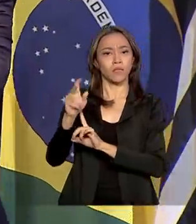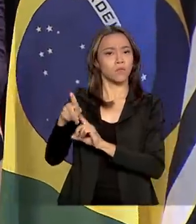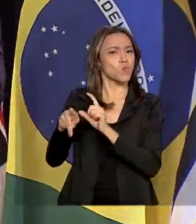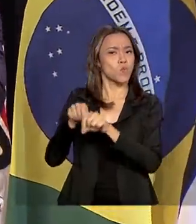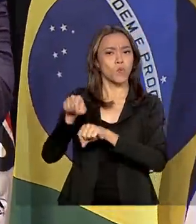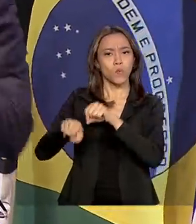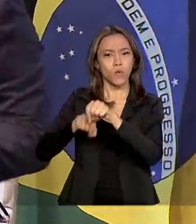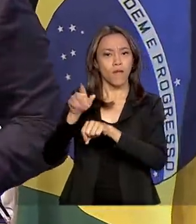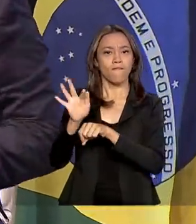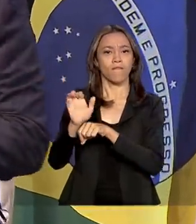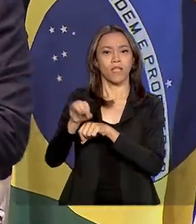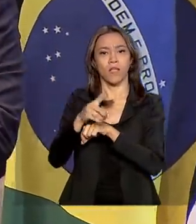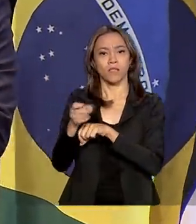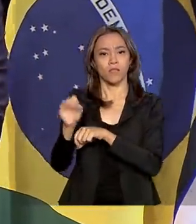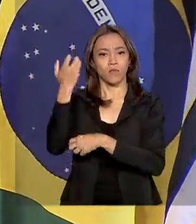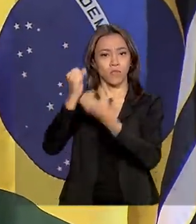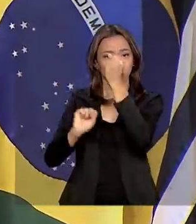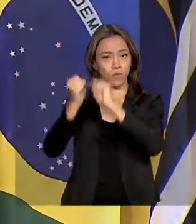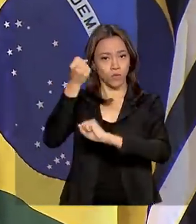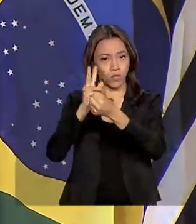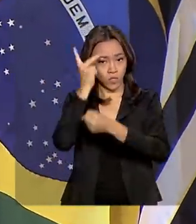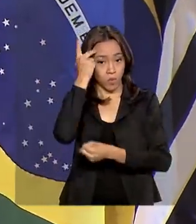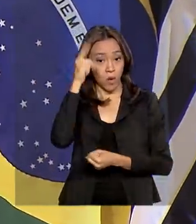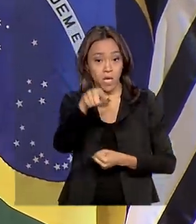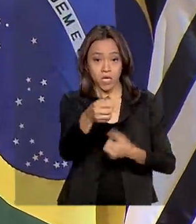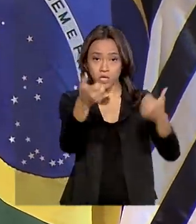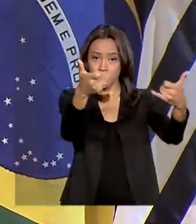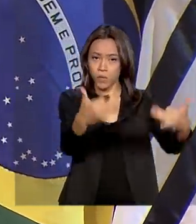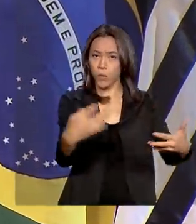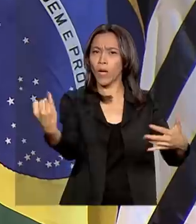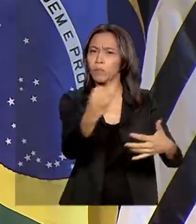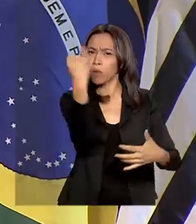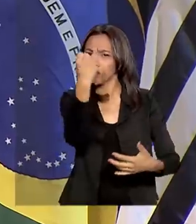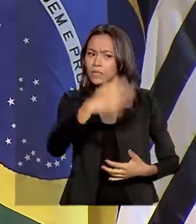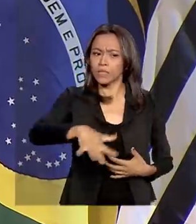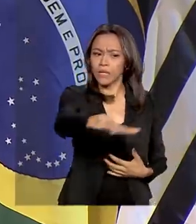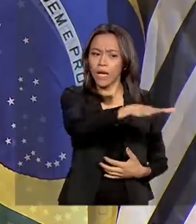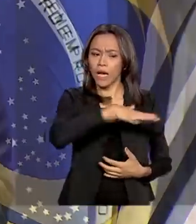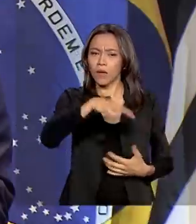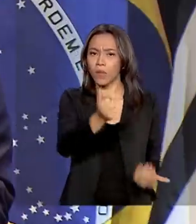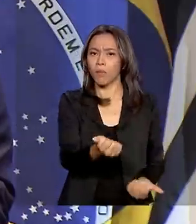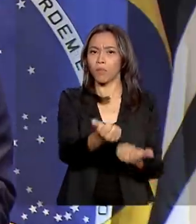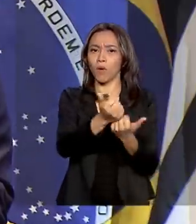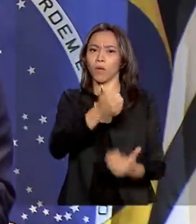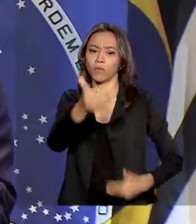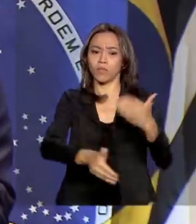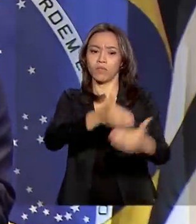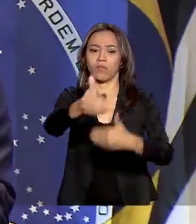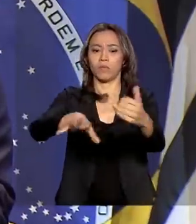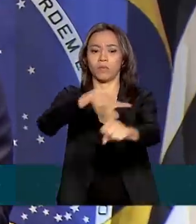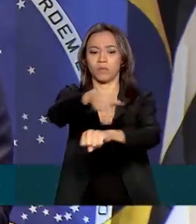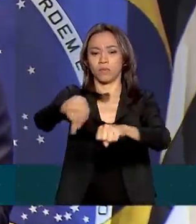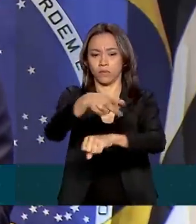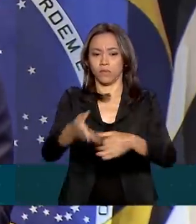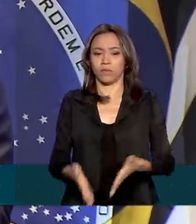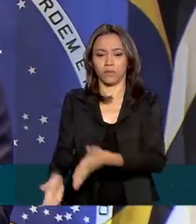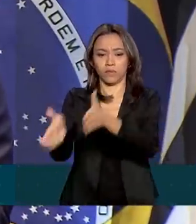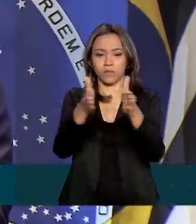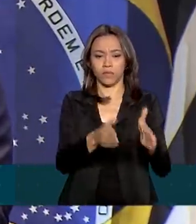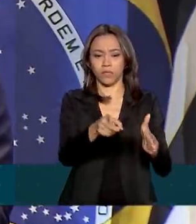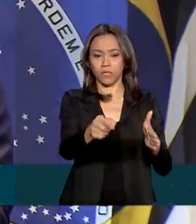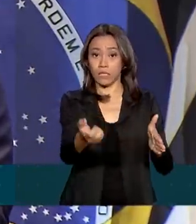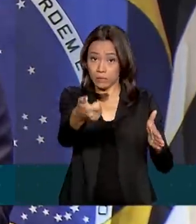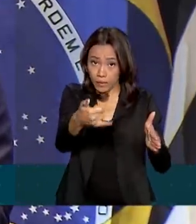São Paulo. Ele destacou a importância do setor para o crescimento do país. A construção sempre